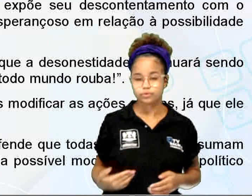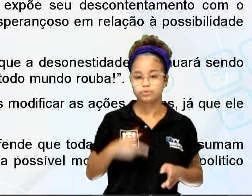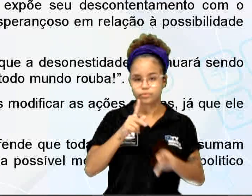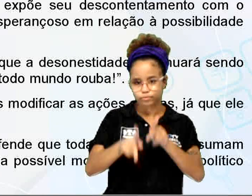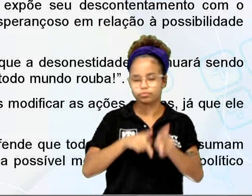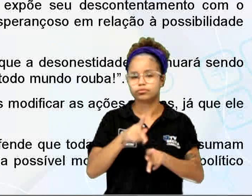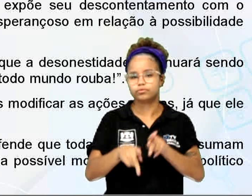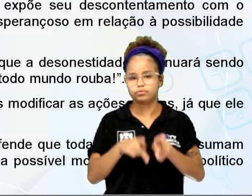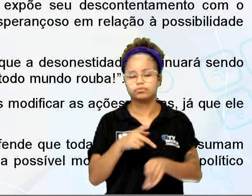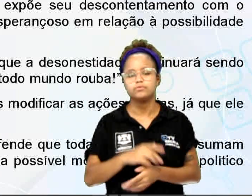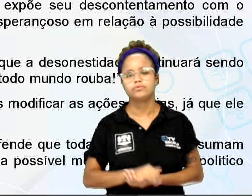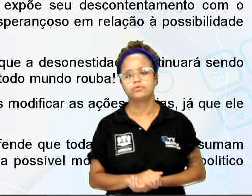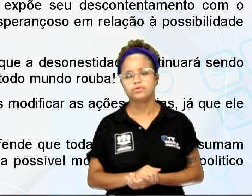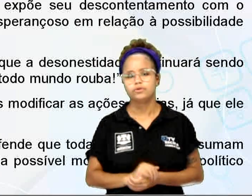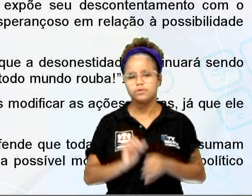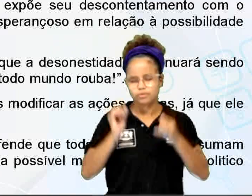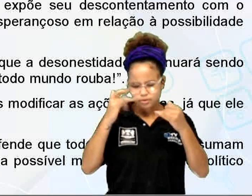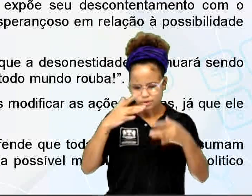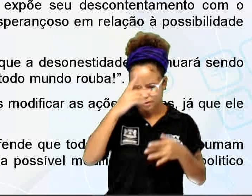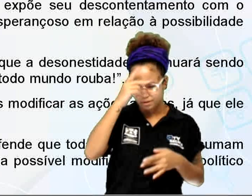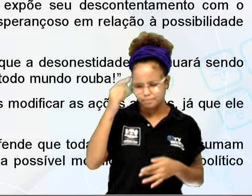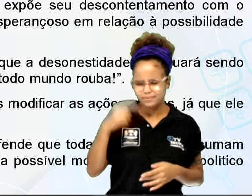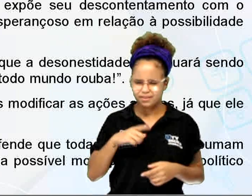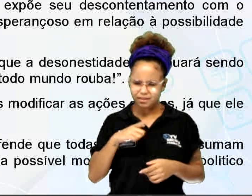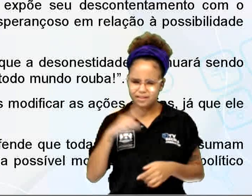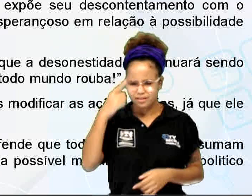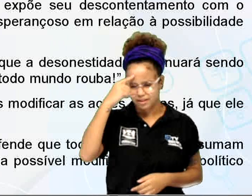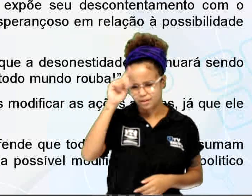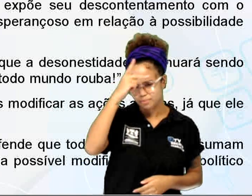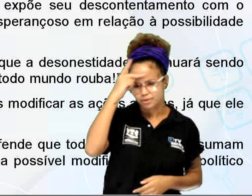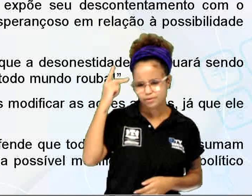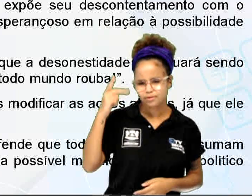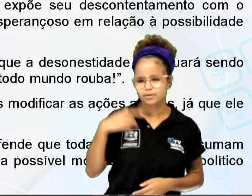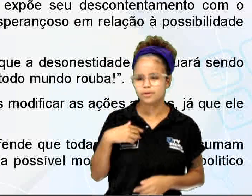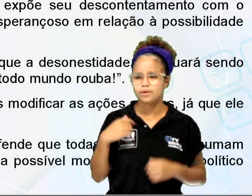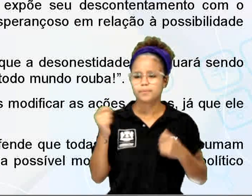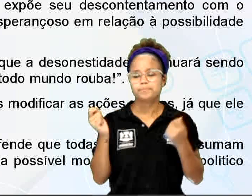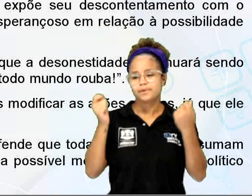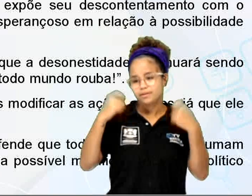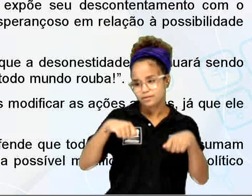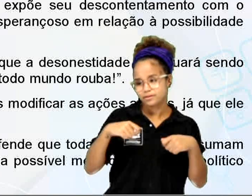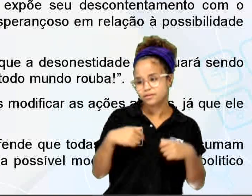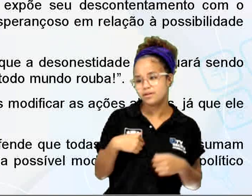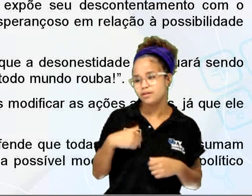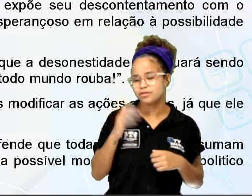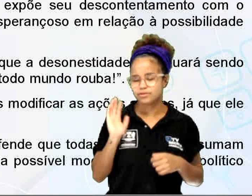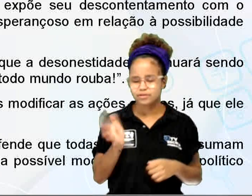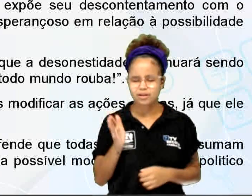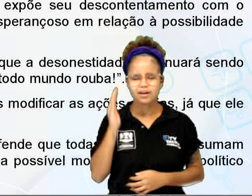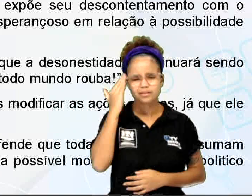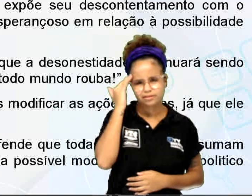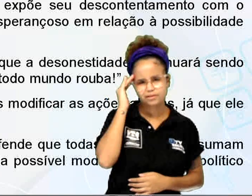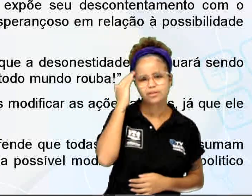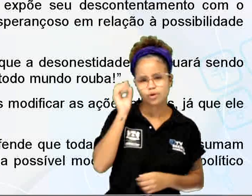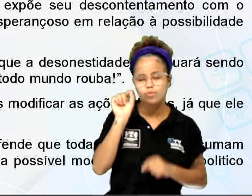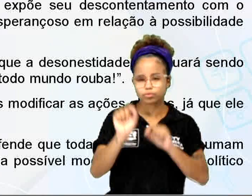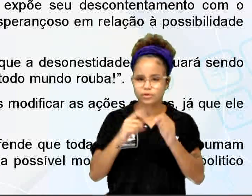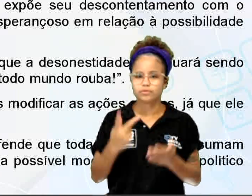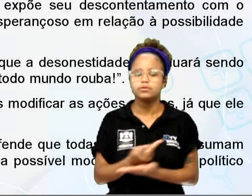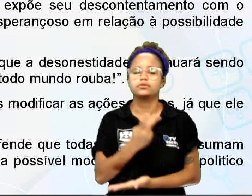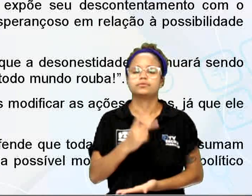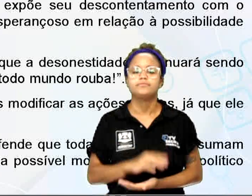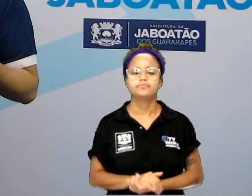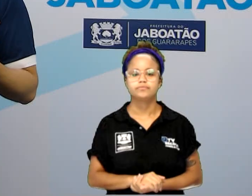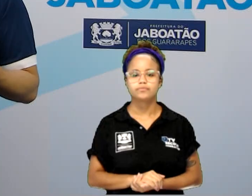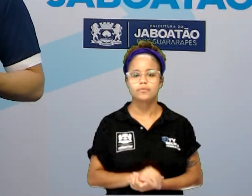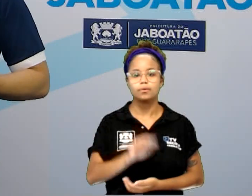veicula a ideia de que as pessoas devem se conformar com a situação. De forma alguma, gente. Banalizar é quando você